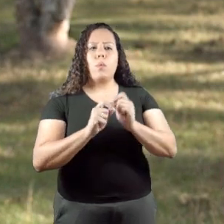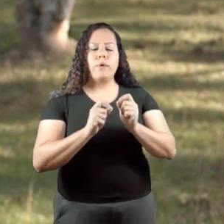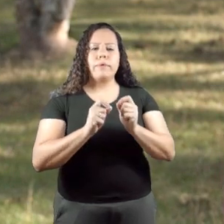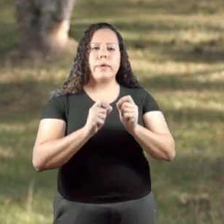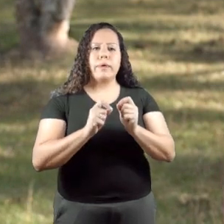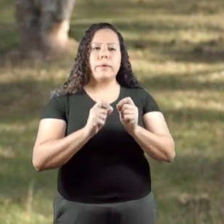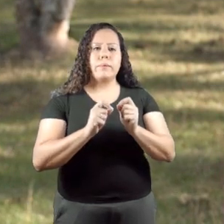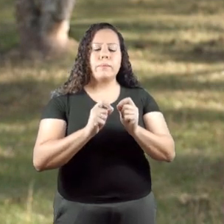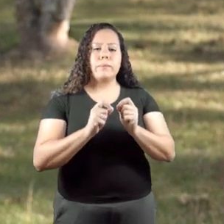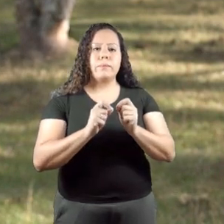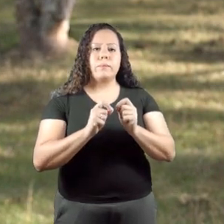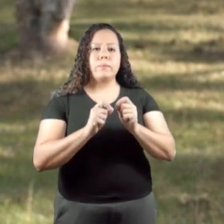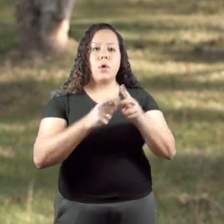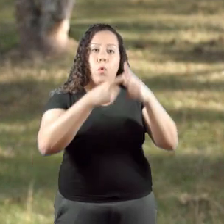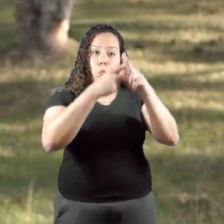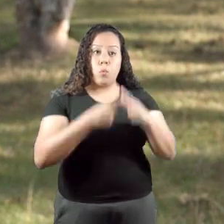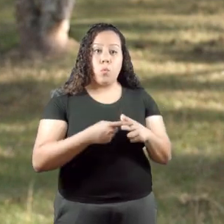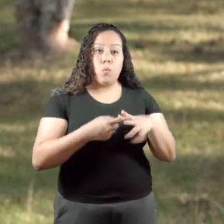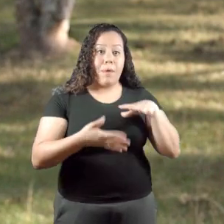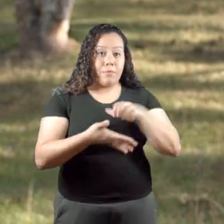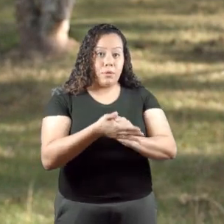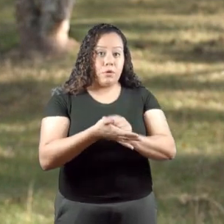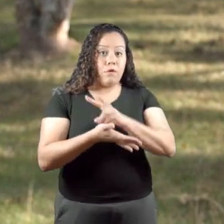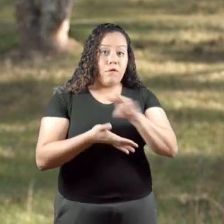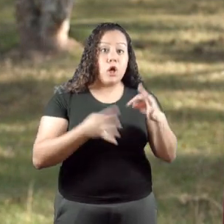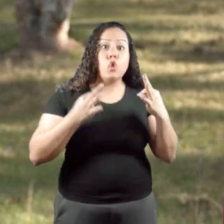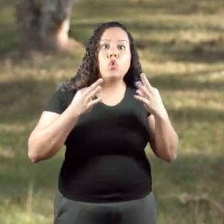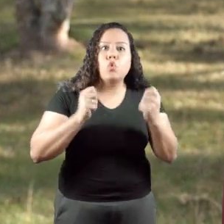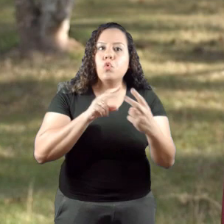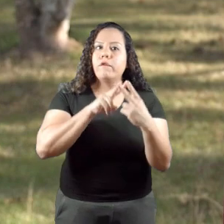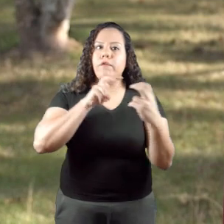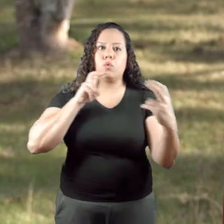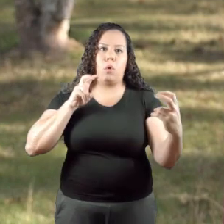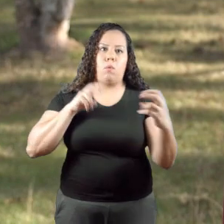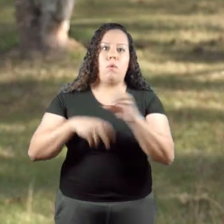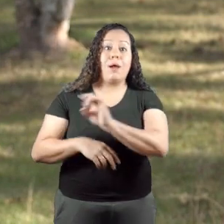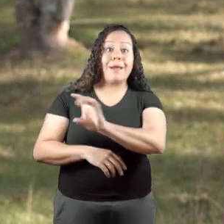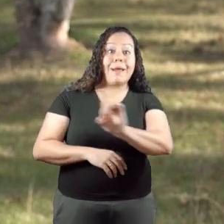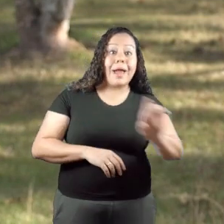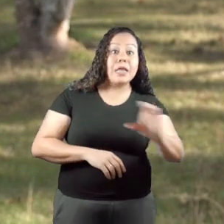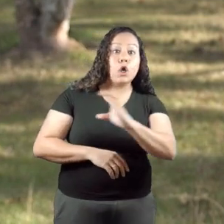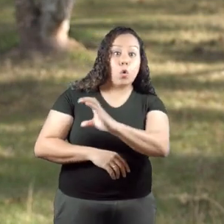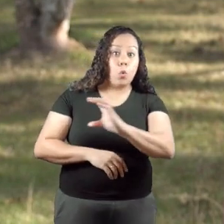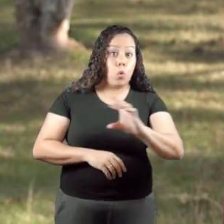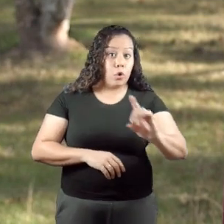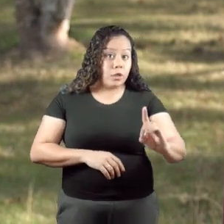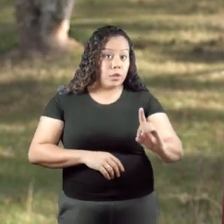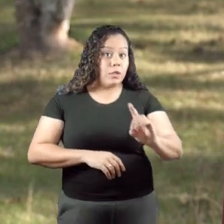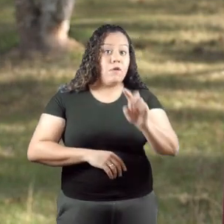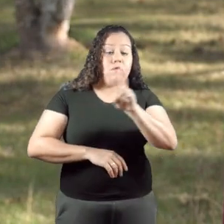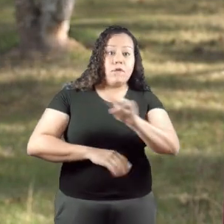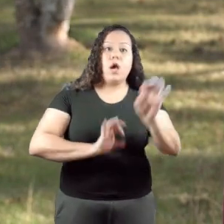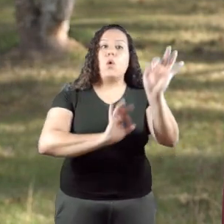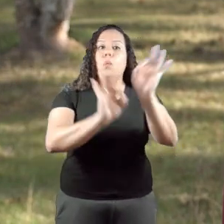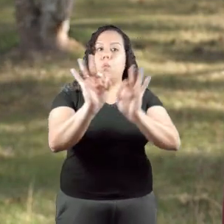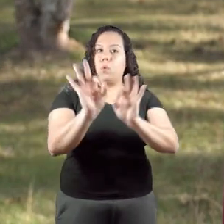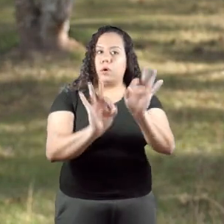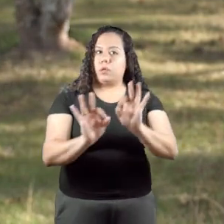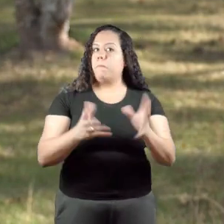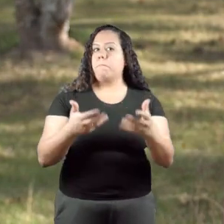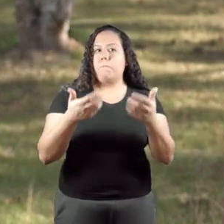para o ajuste de matrícula, ele será todo virtual e cada coordenação de curso,